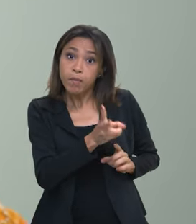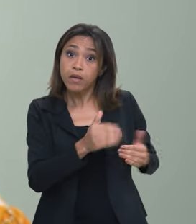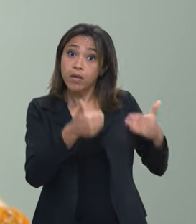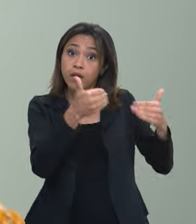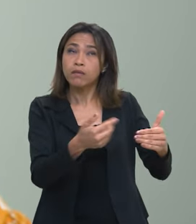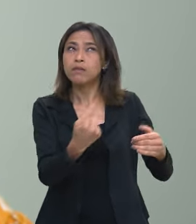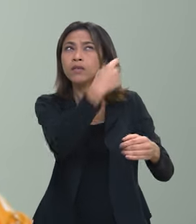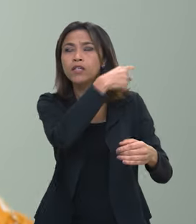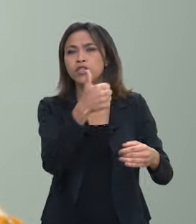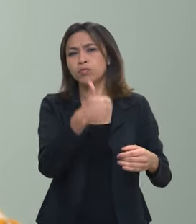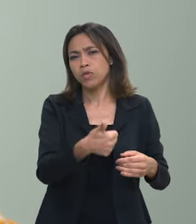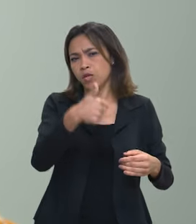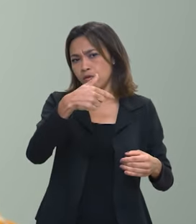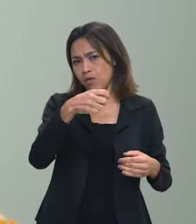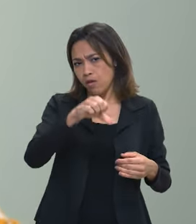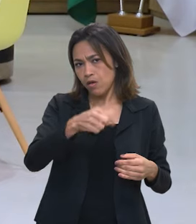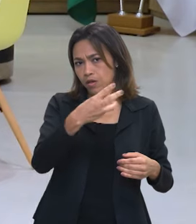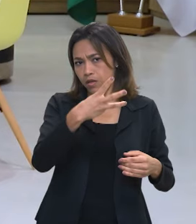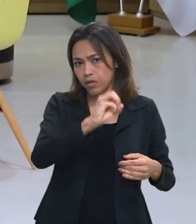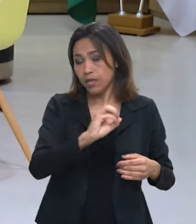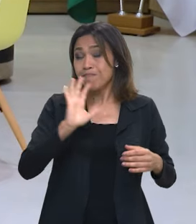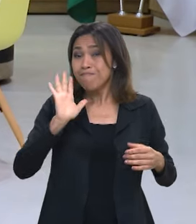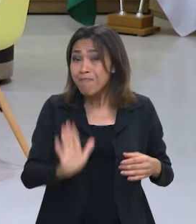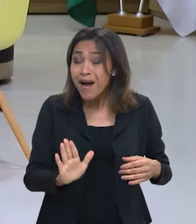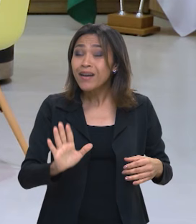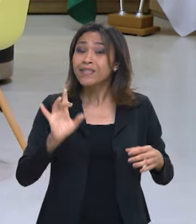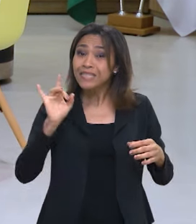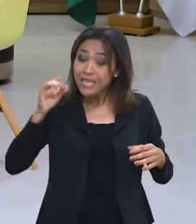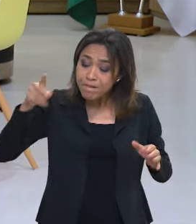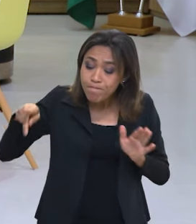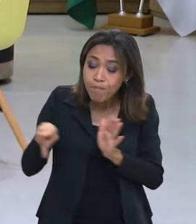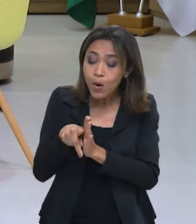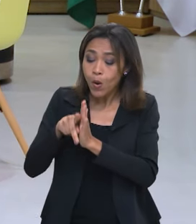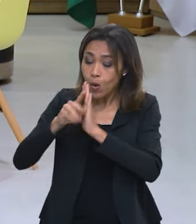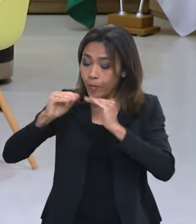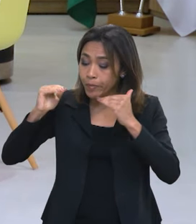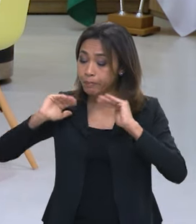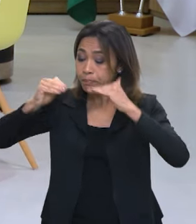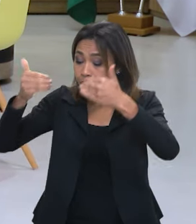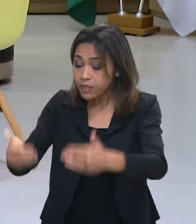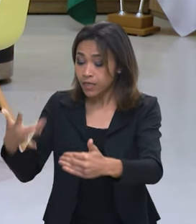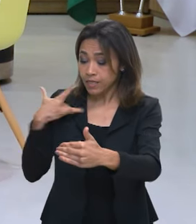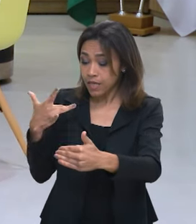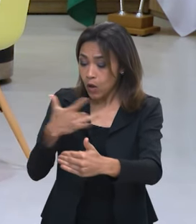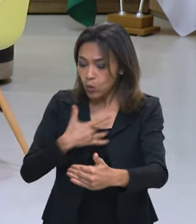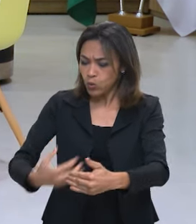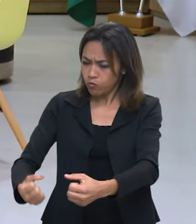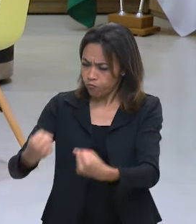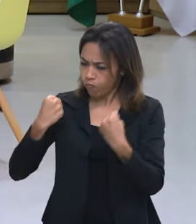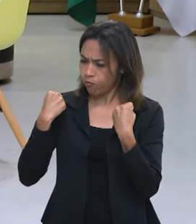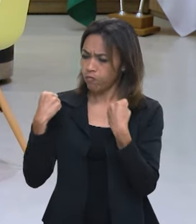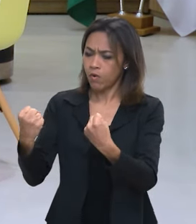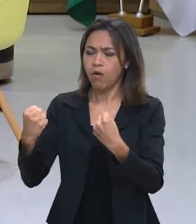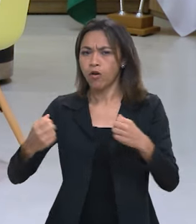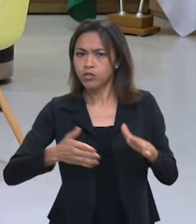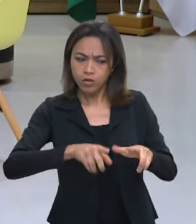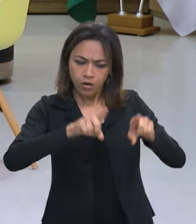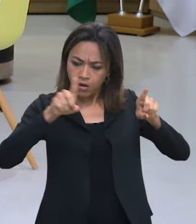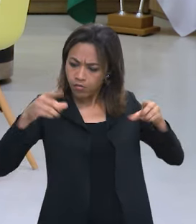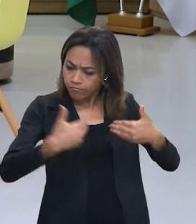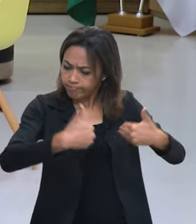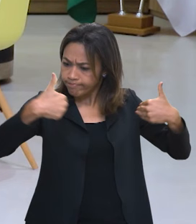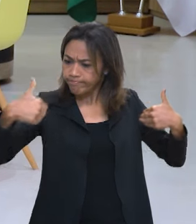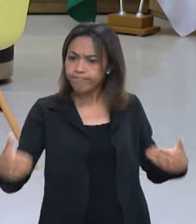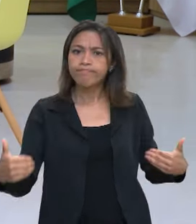da educação desde a década de 30. Mas ele só se tornou mesmo um ministério forte que